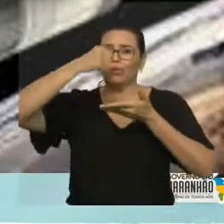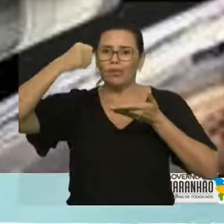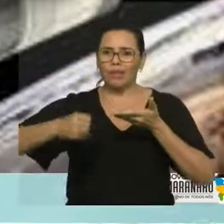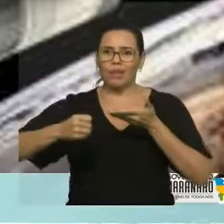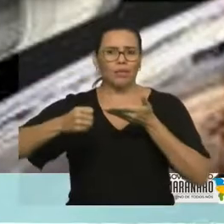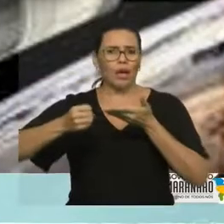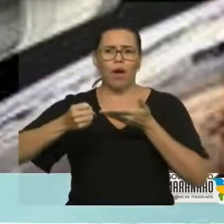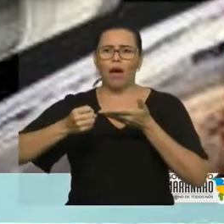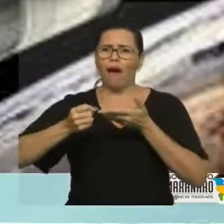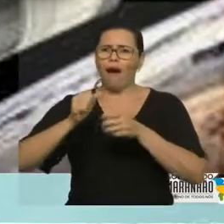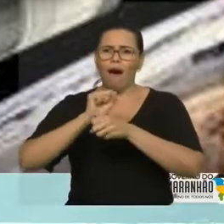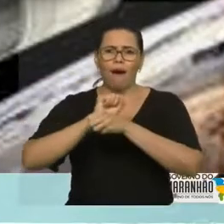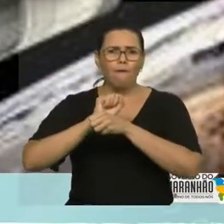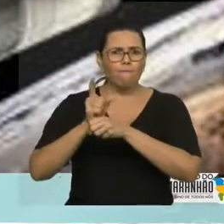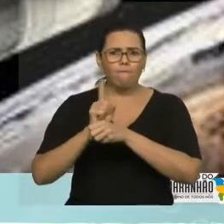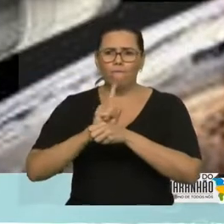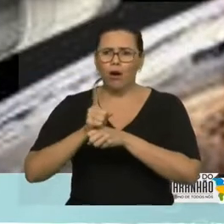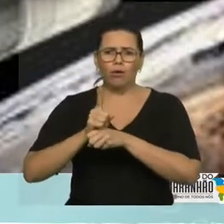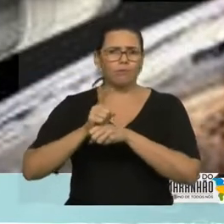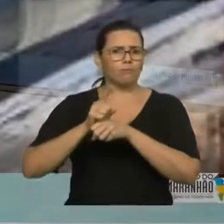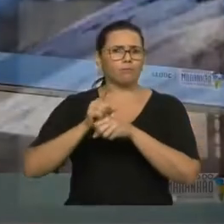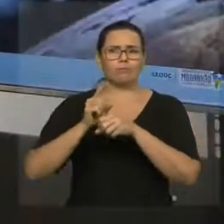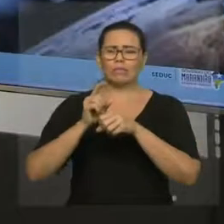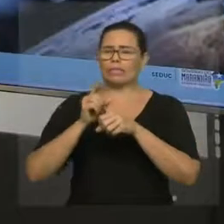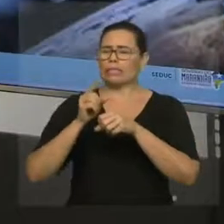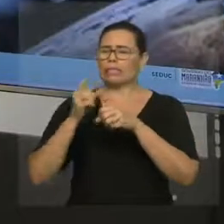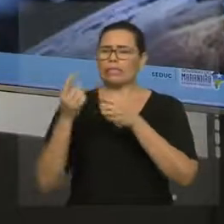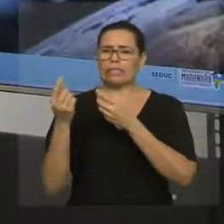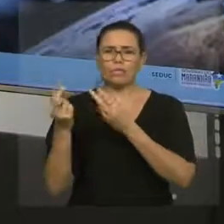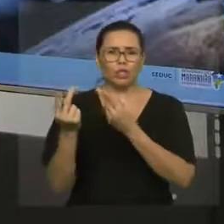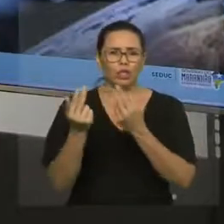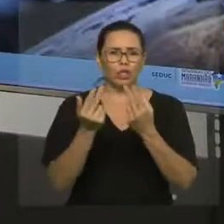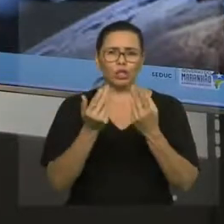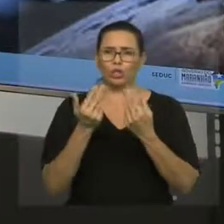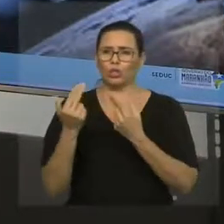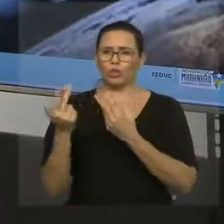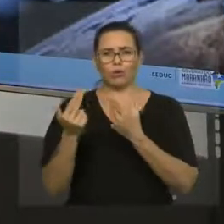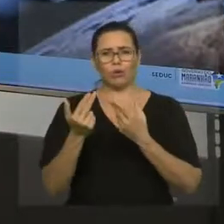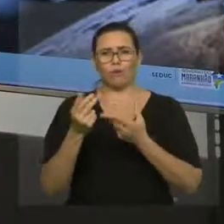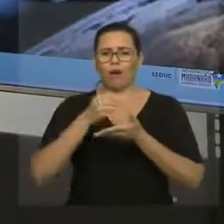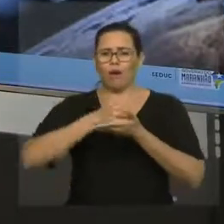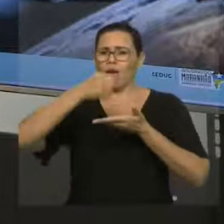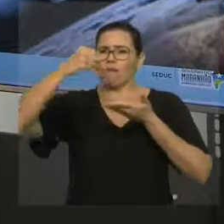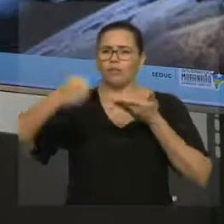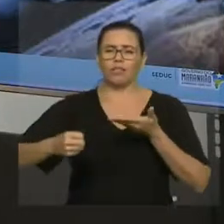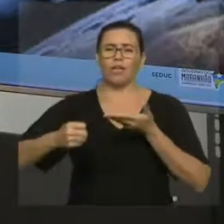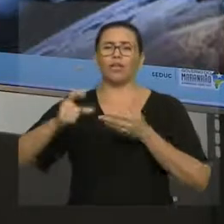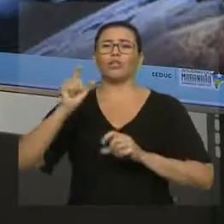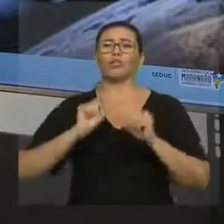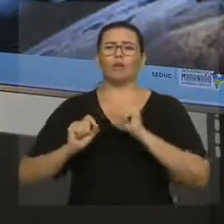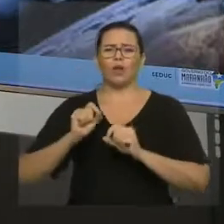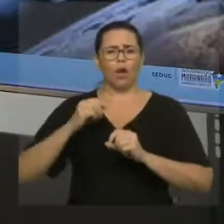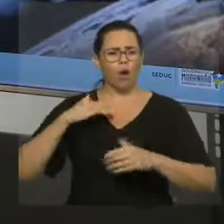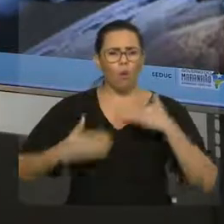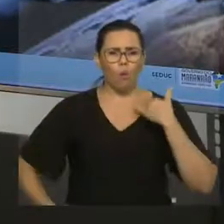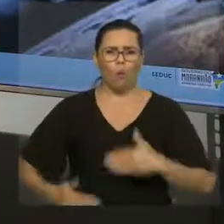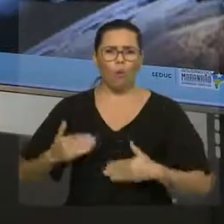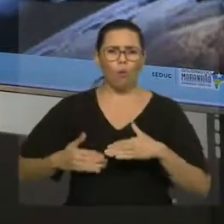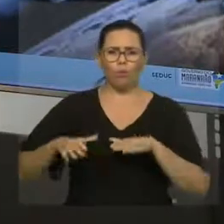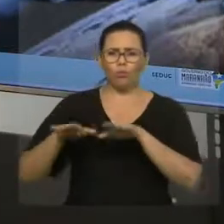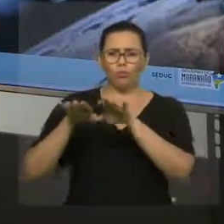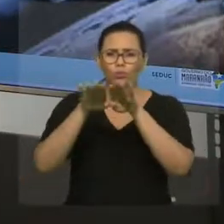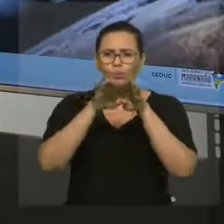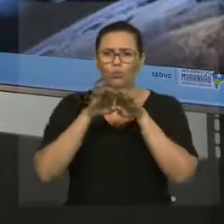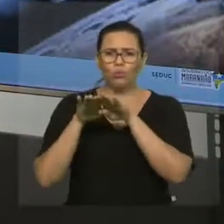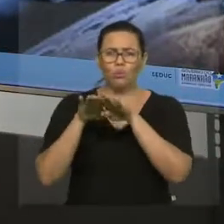constante, ok? Então, inércia é uma tendência natural da gente permanecer no nosso estado de equilíbrio, que é o que? Que é